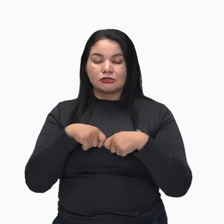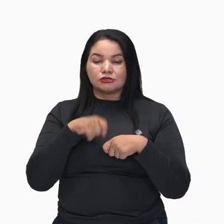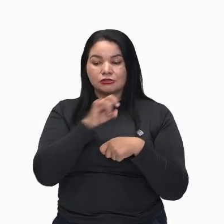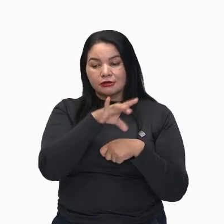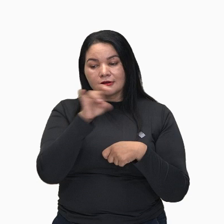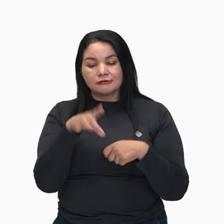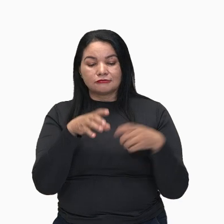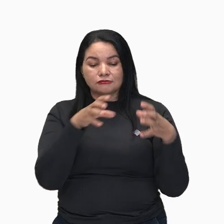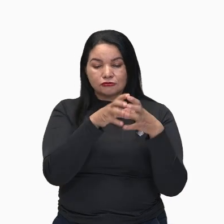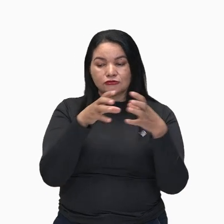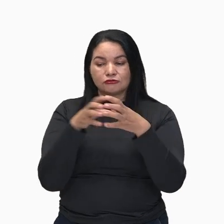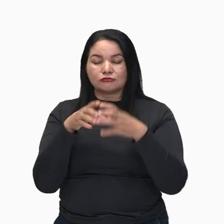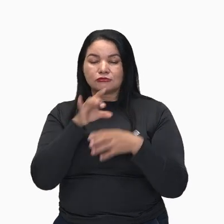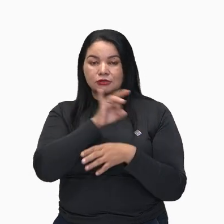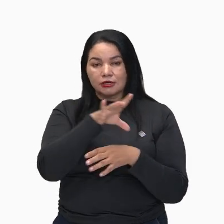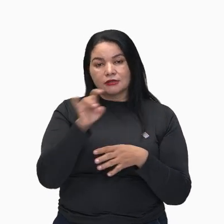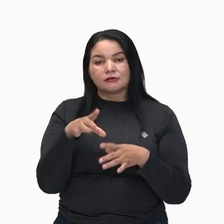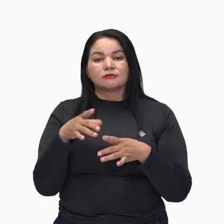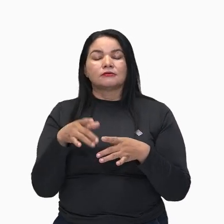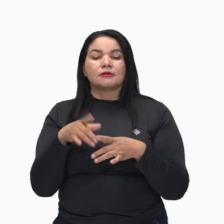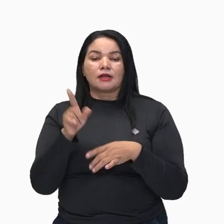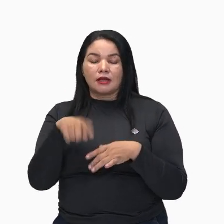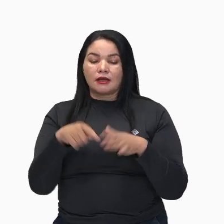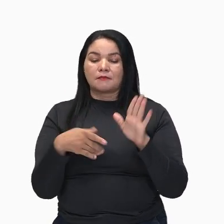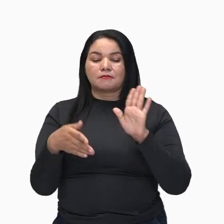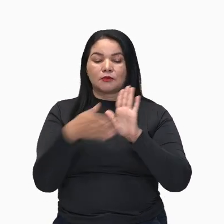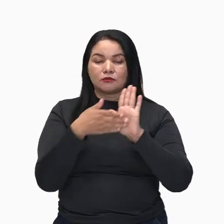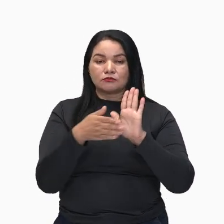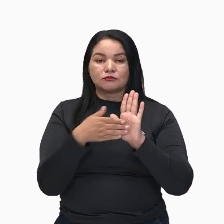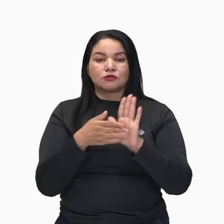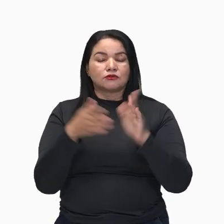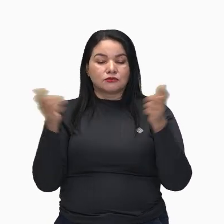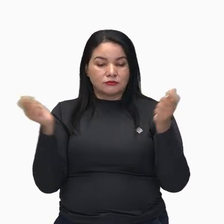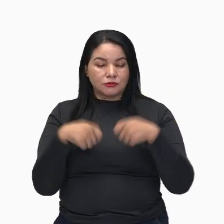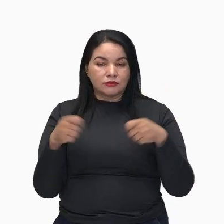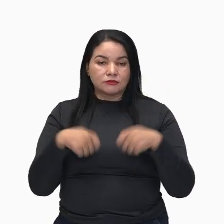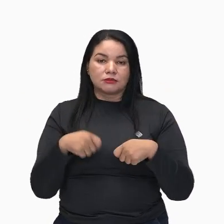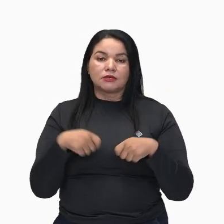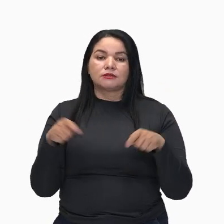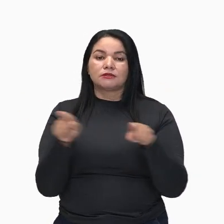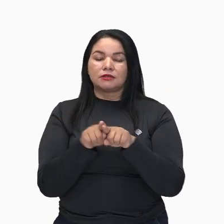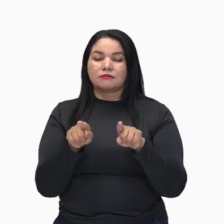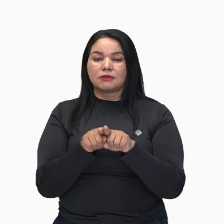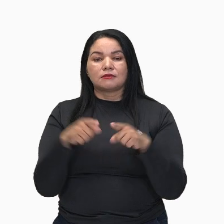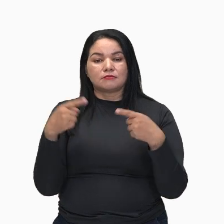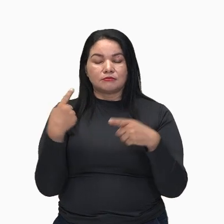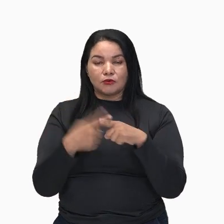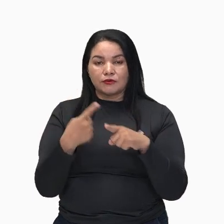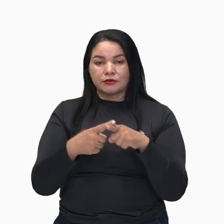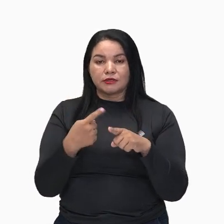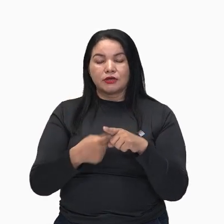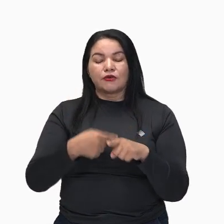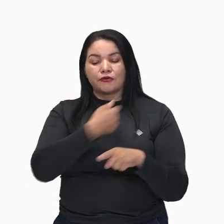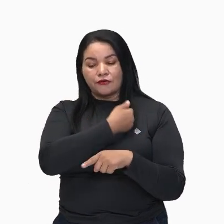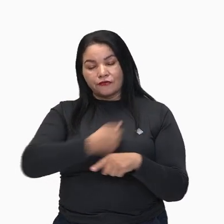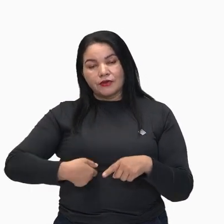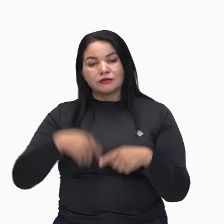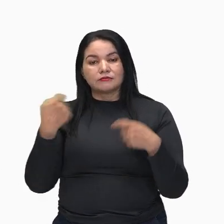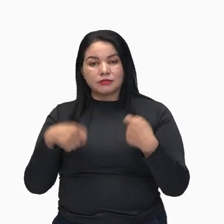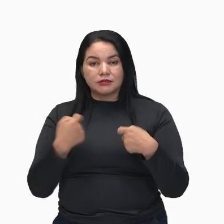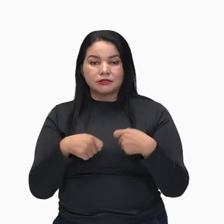tornar possível essa proposta de intervenção, já que ela diz que o poder público deve agir,